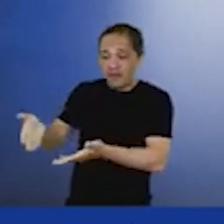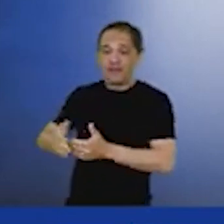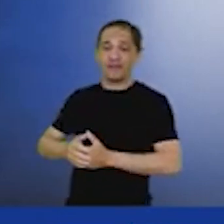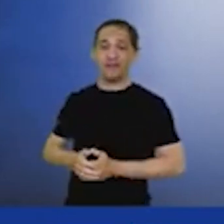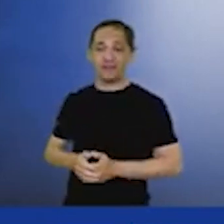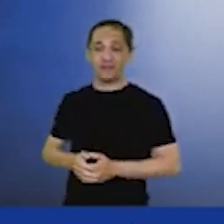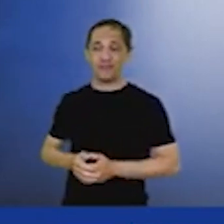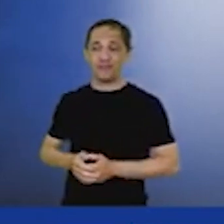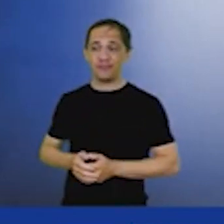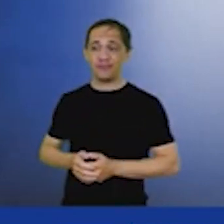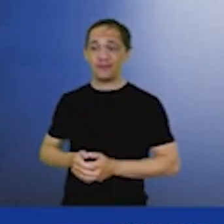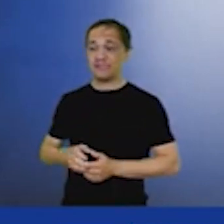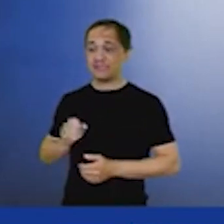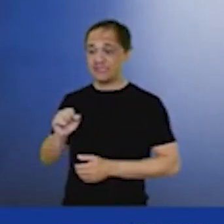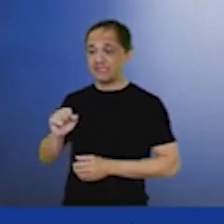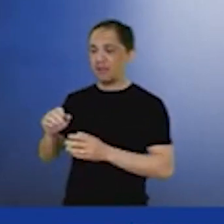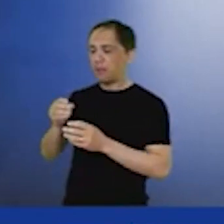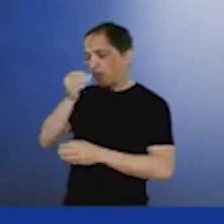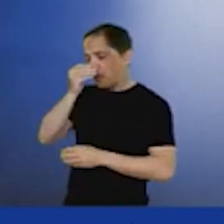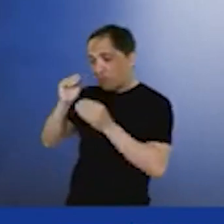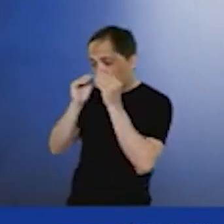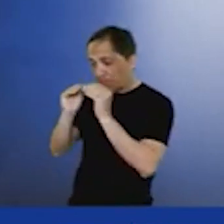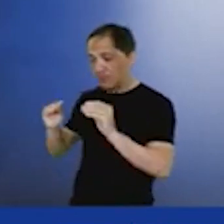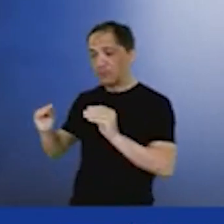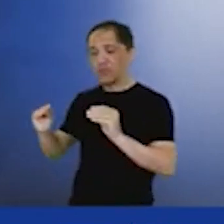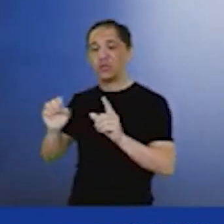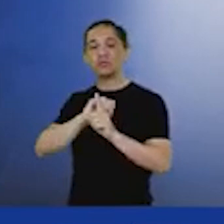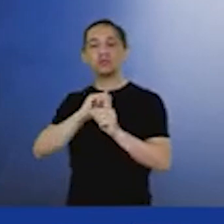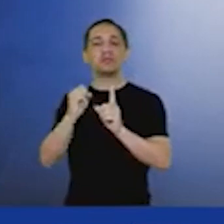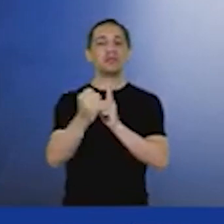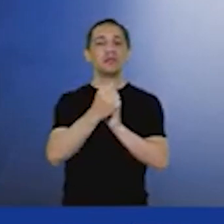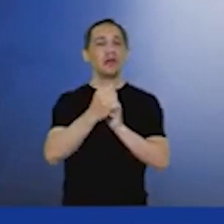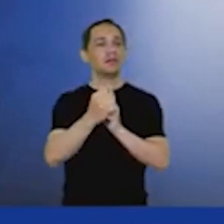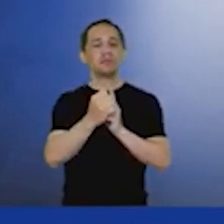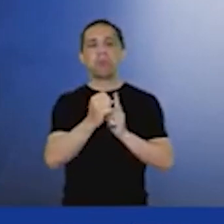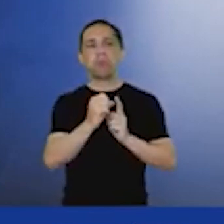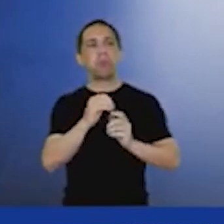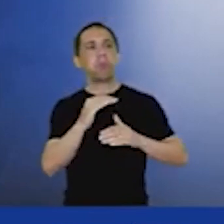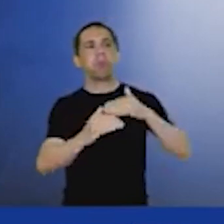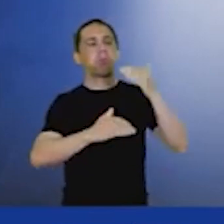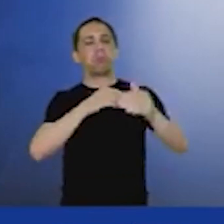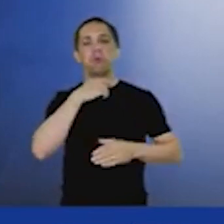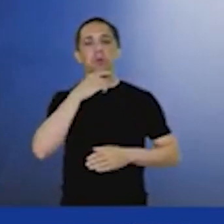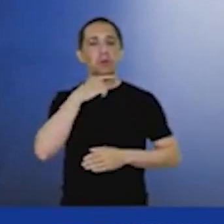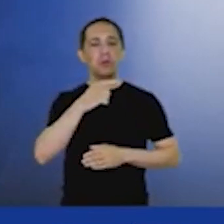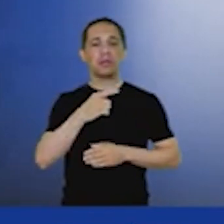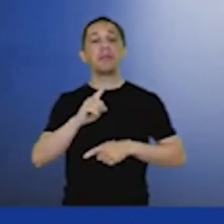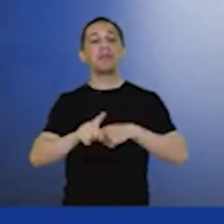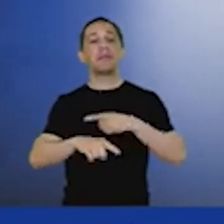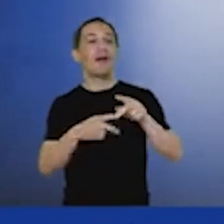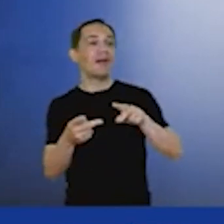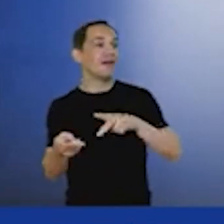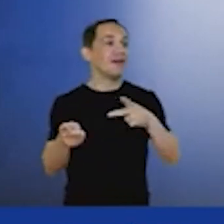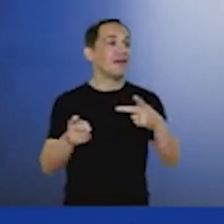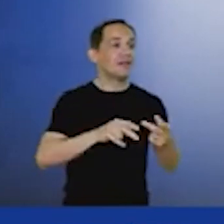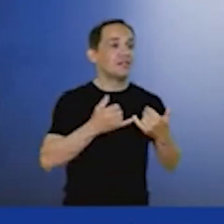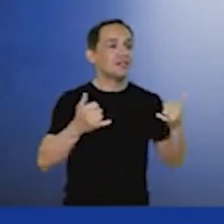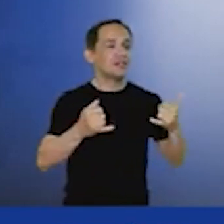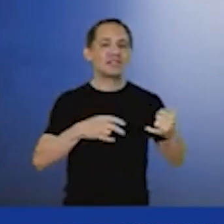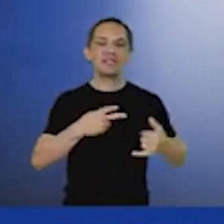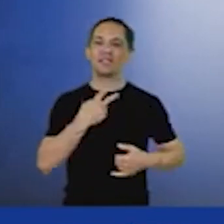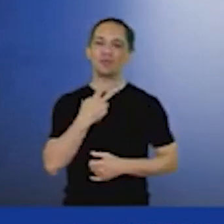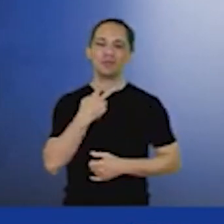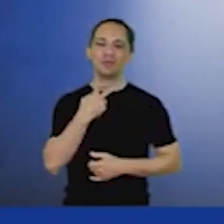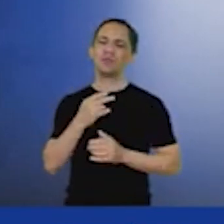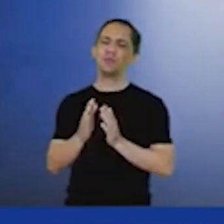como sociedade a gente não cria desenvolvimento a gente não suporta a própria transição energética então essa é a mensagem não demonize a